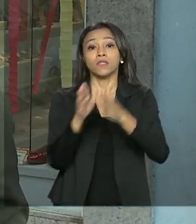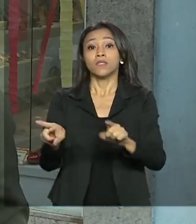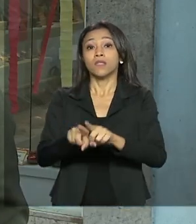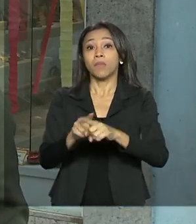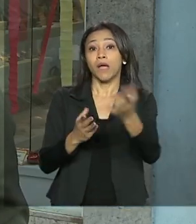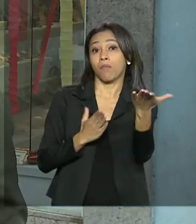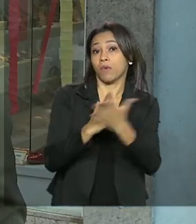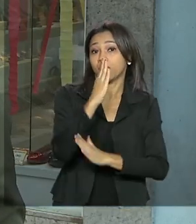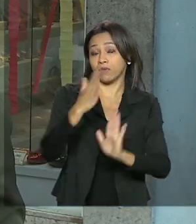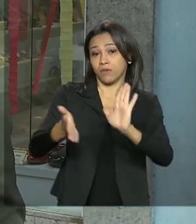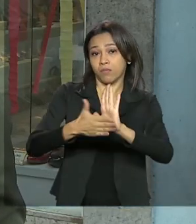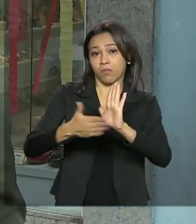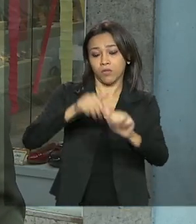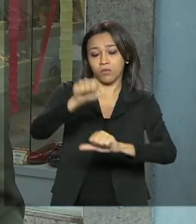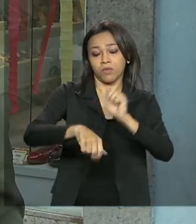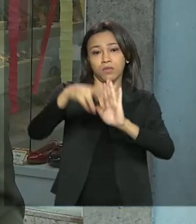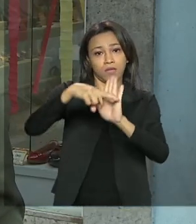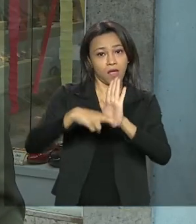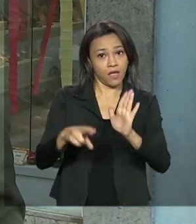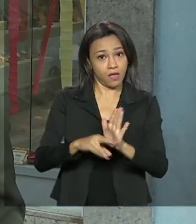administrativa e tributária no Congresso. Legenda Zanotto